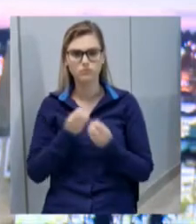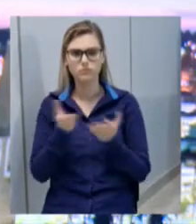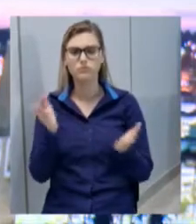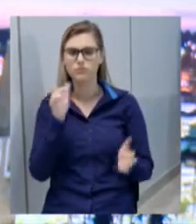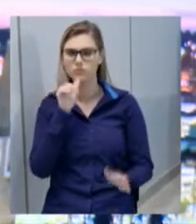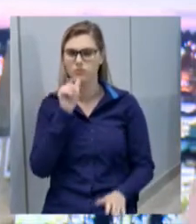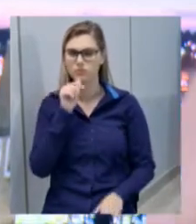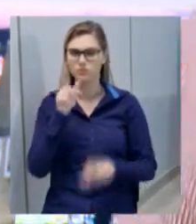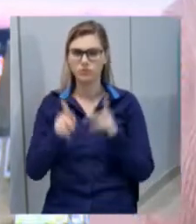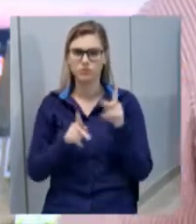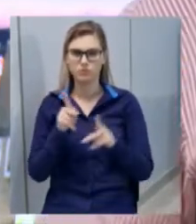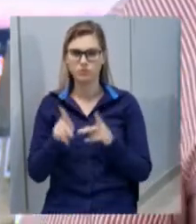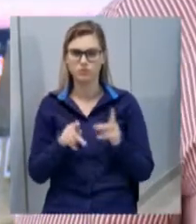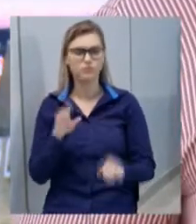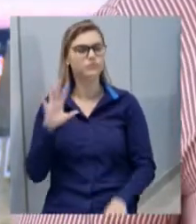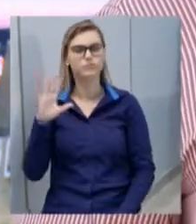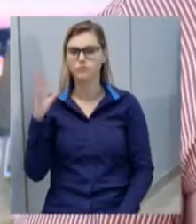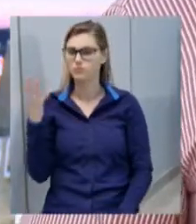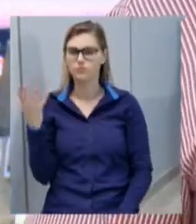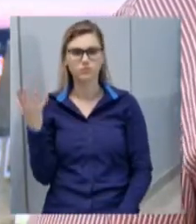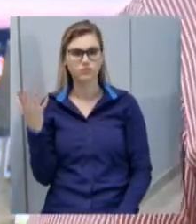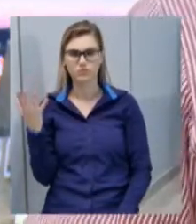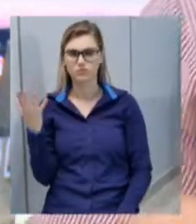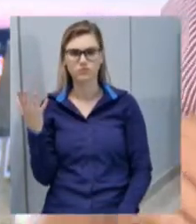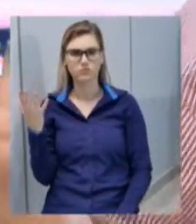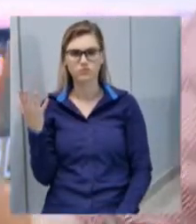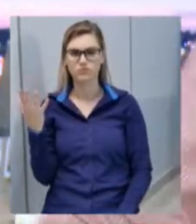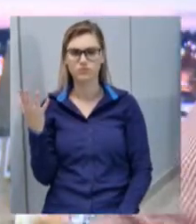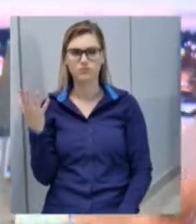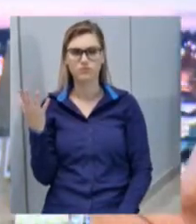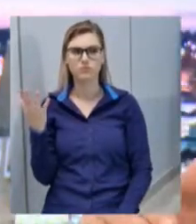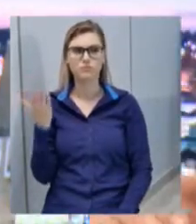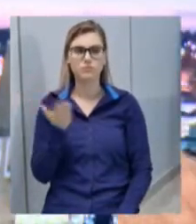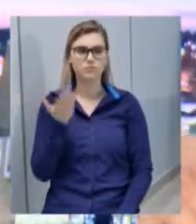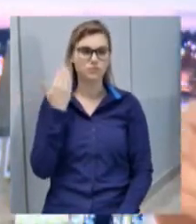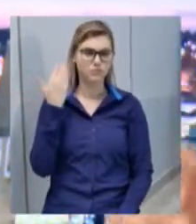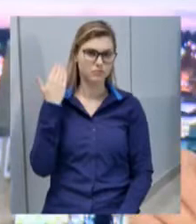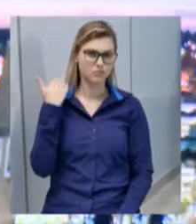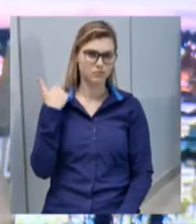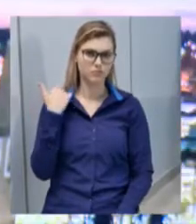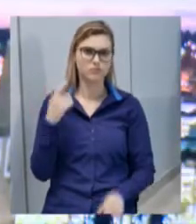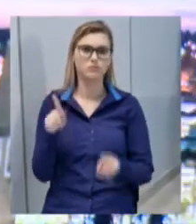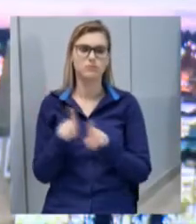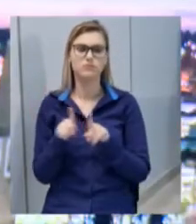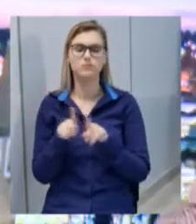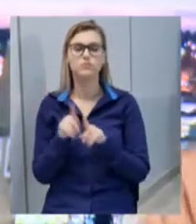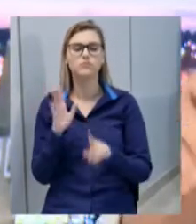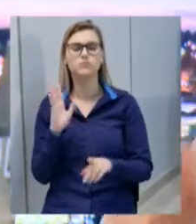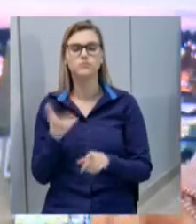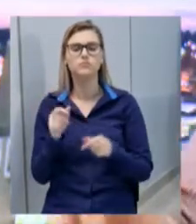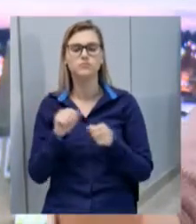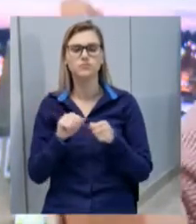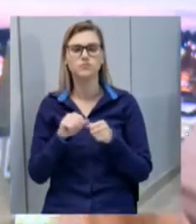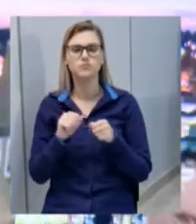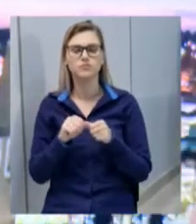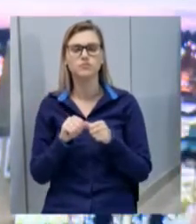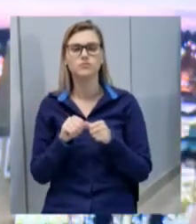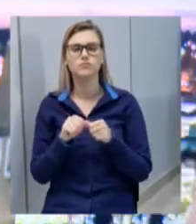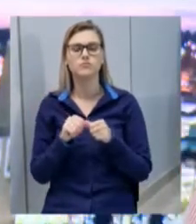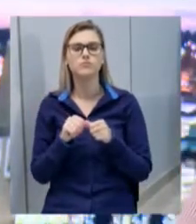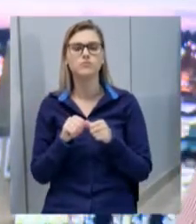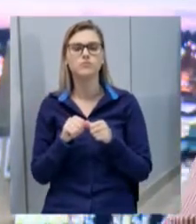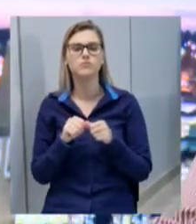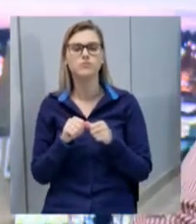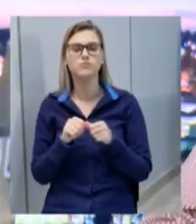água. Isso não ocorreu. E, naquela ocasião, também já foi feita uma ressalva de que